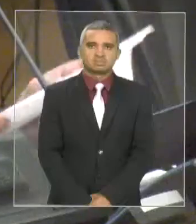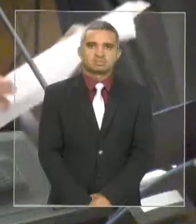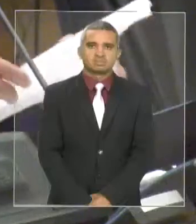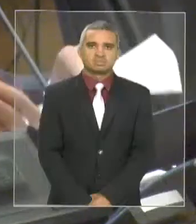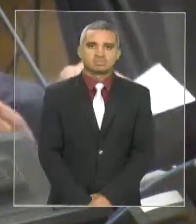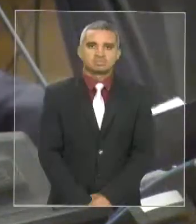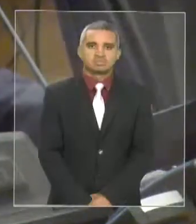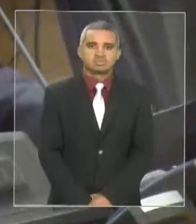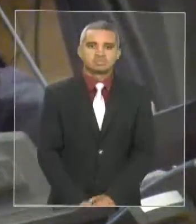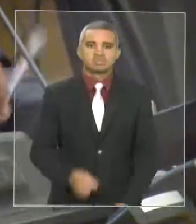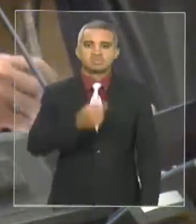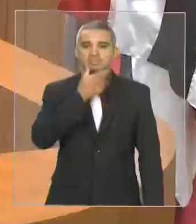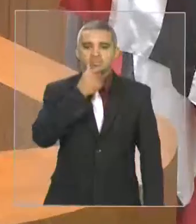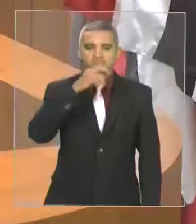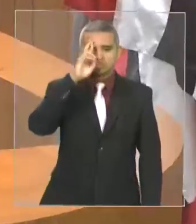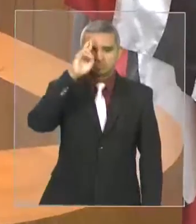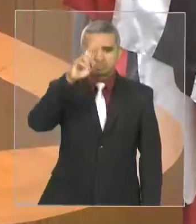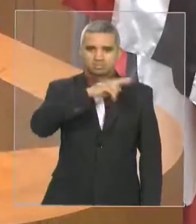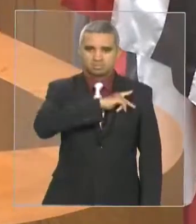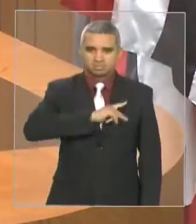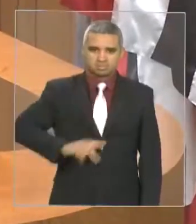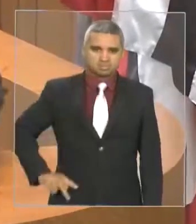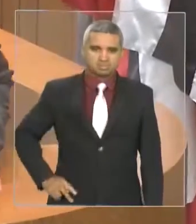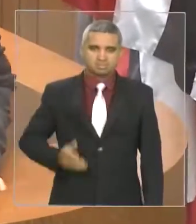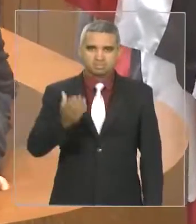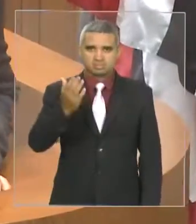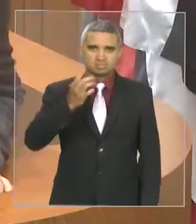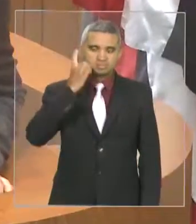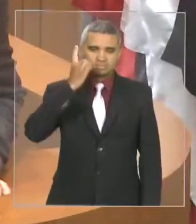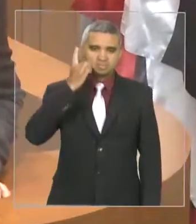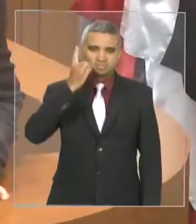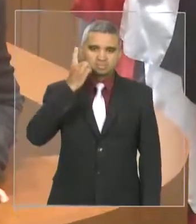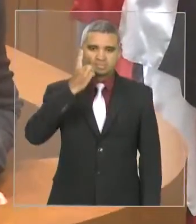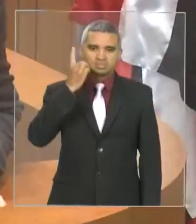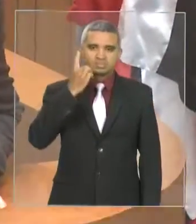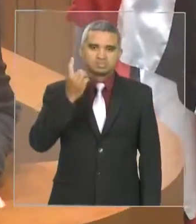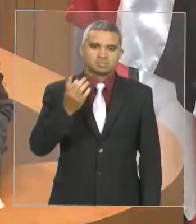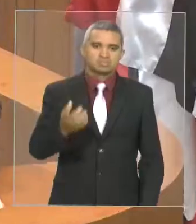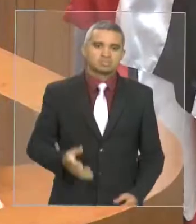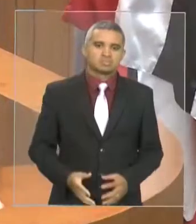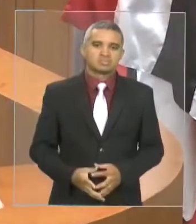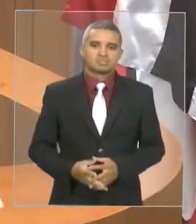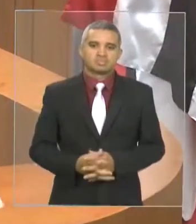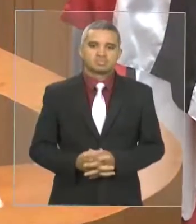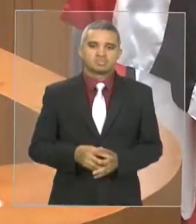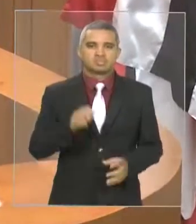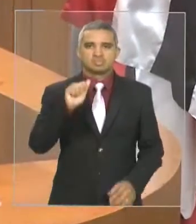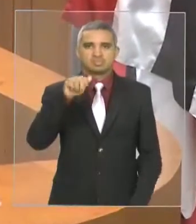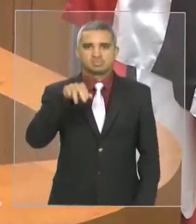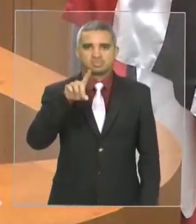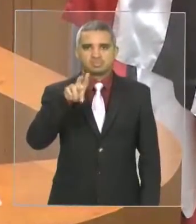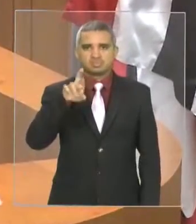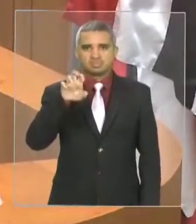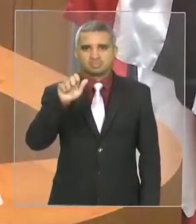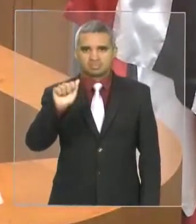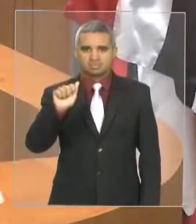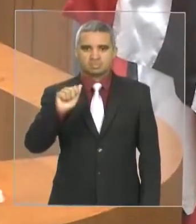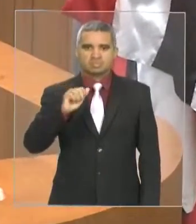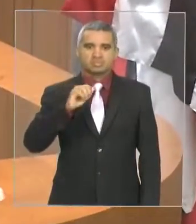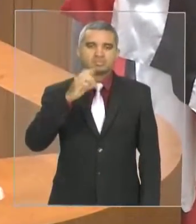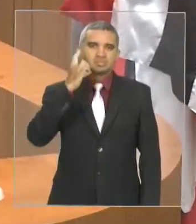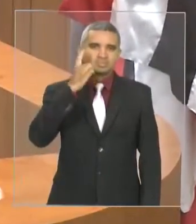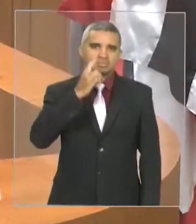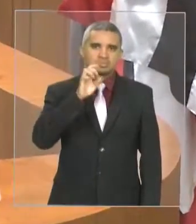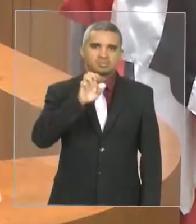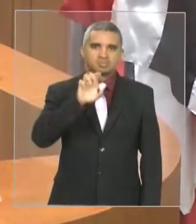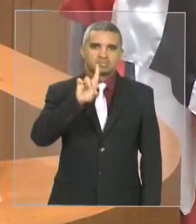Senhor presidente, deputado, vou citar nominalmente pela consideração, André Burá, Edivaldo Holanda